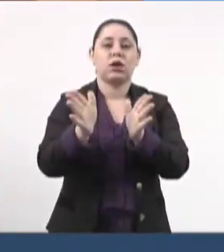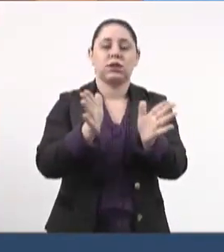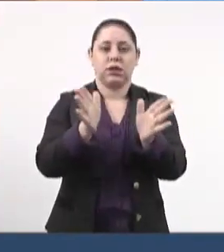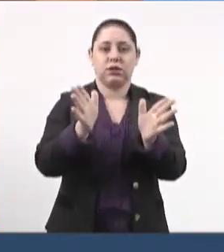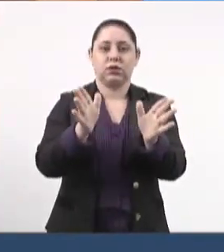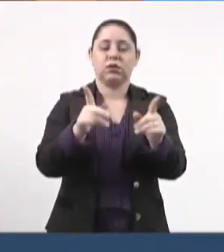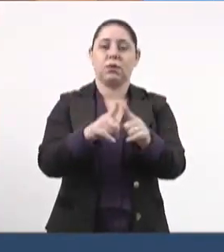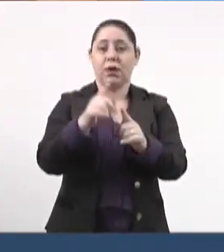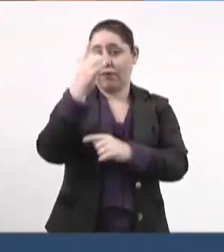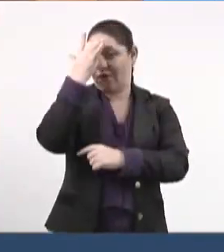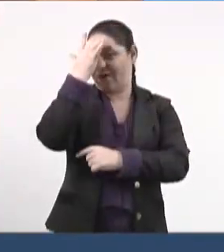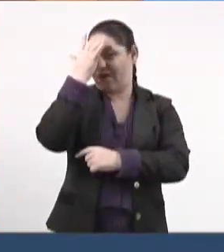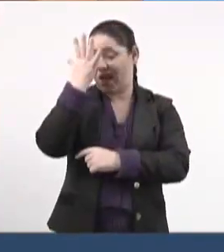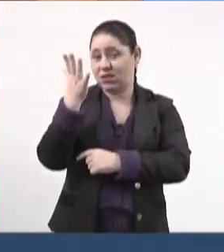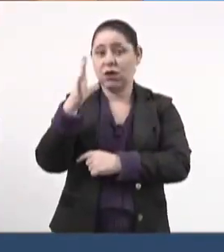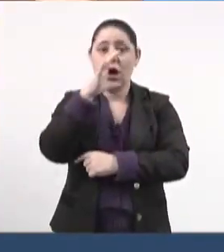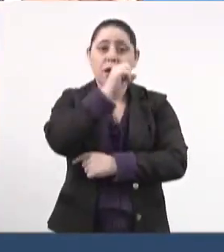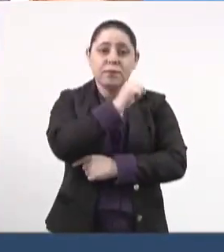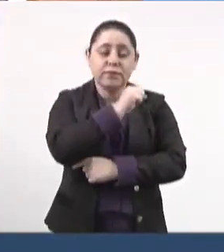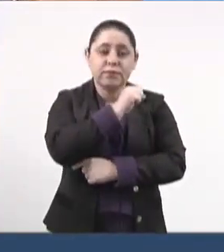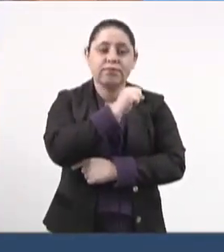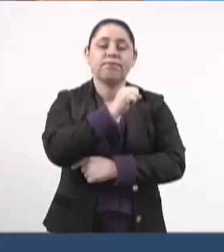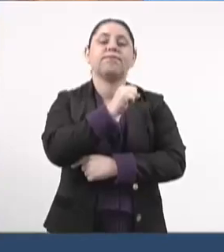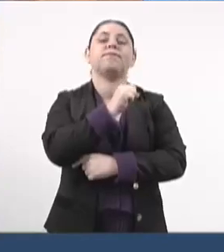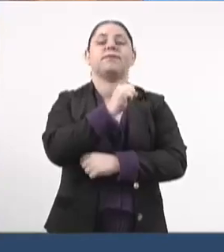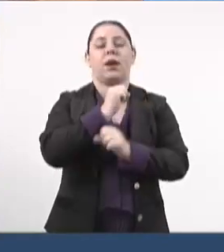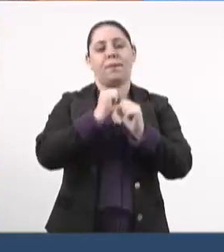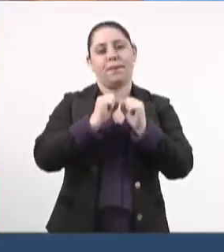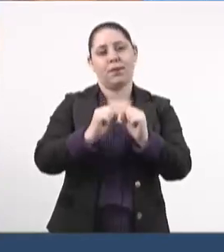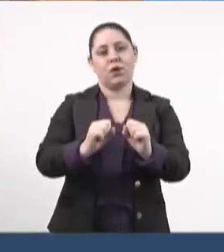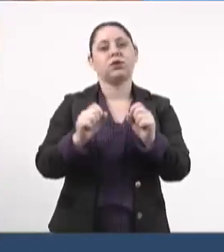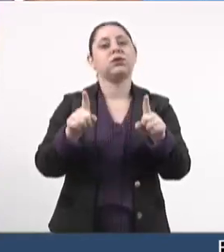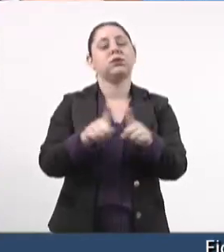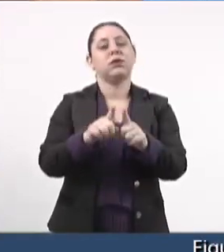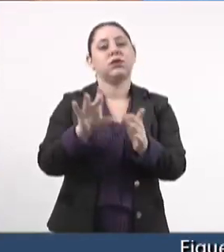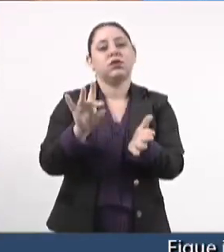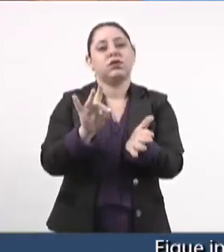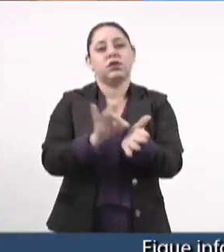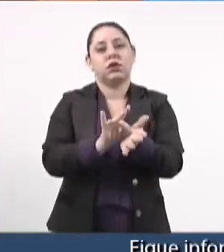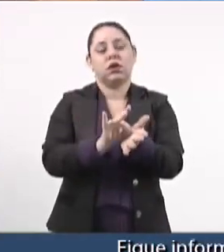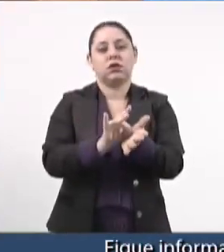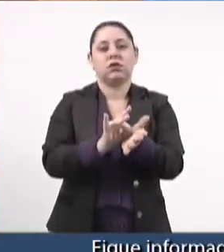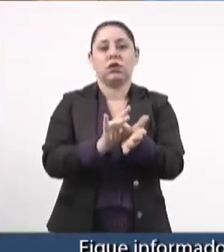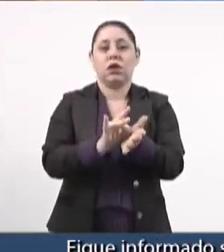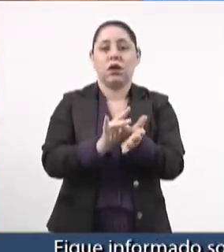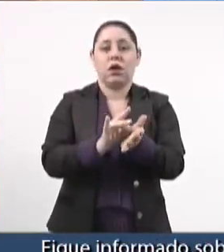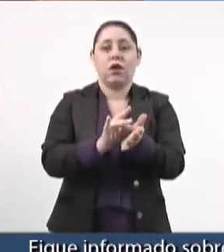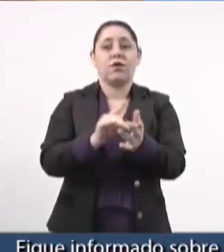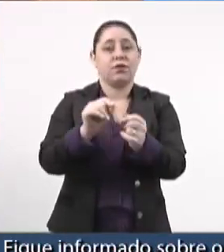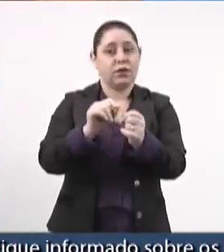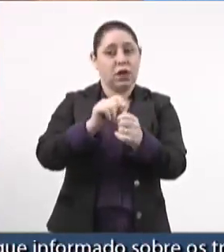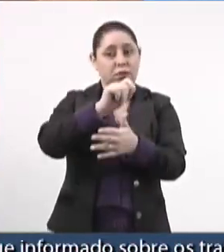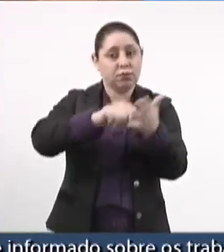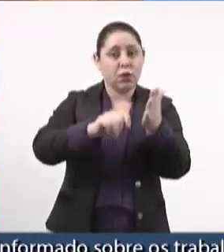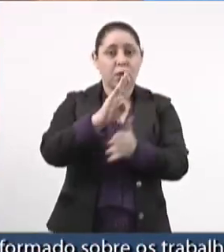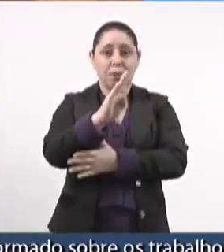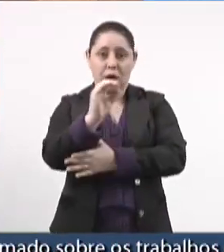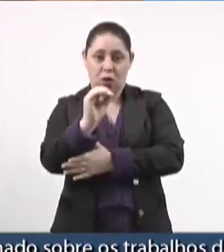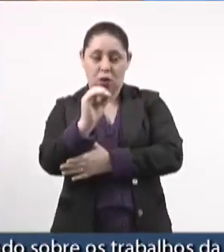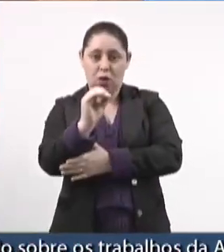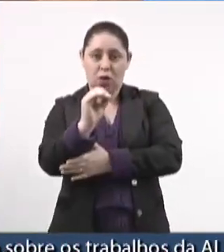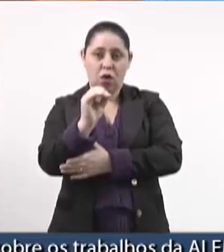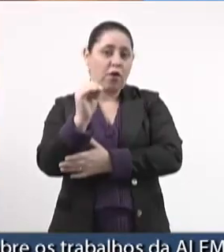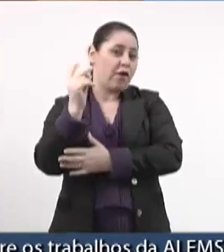esses exames mais facilitados e possam realmente fazer a denúncia da violência